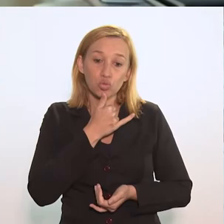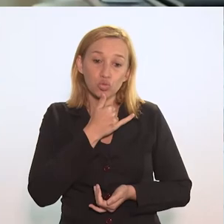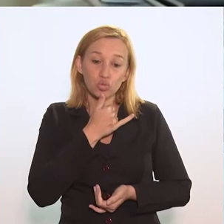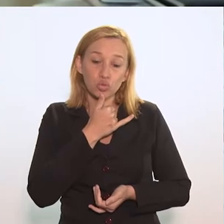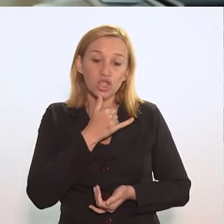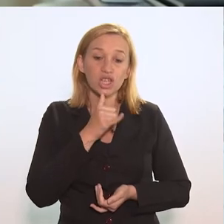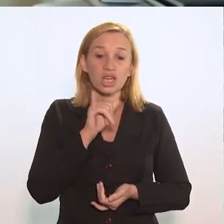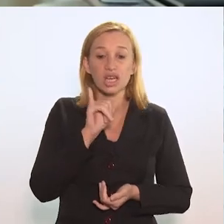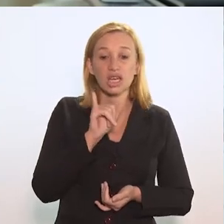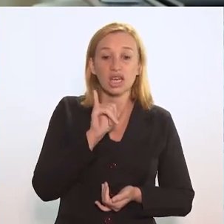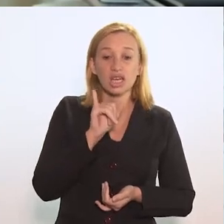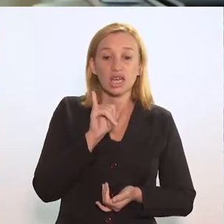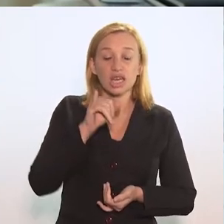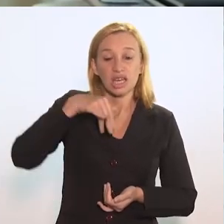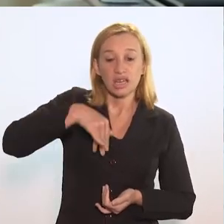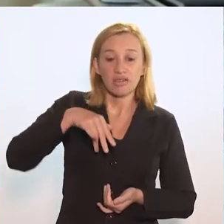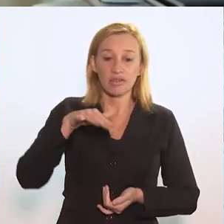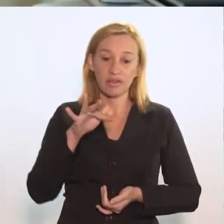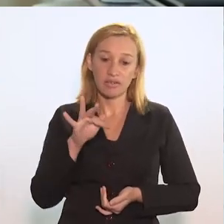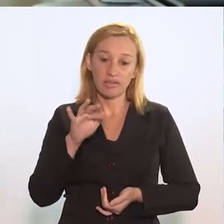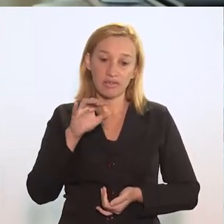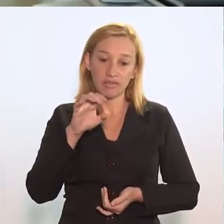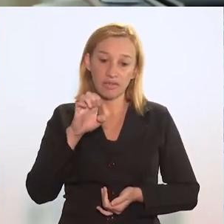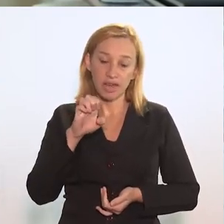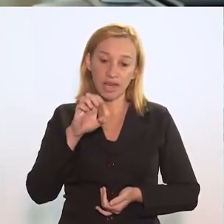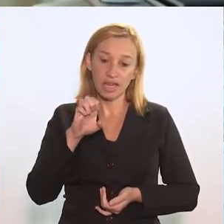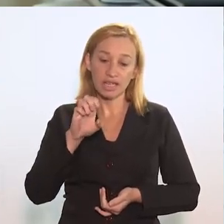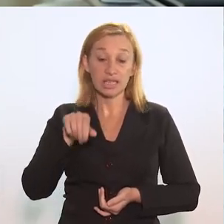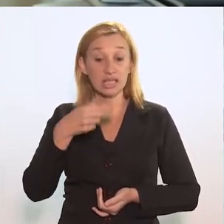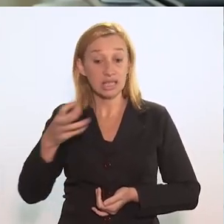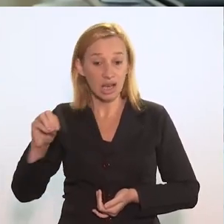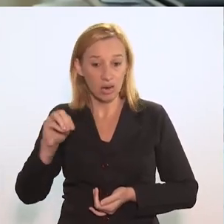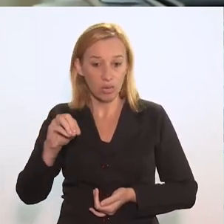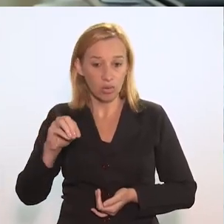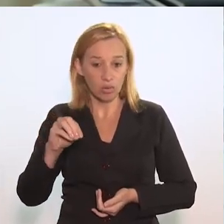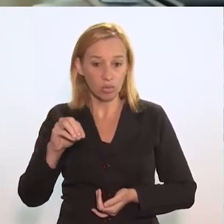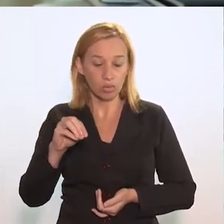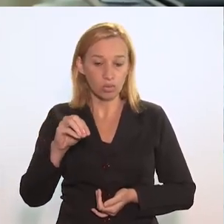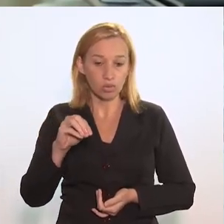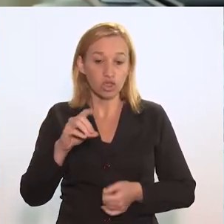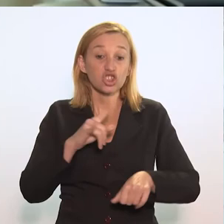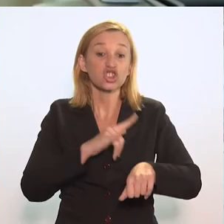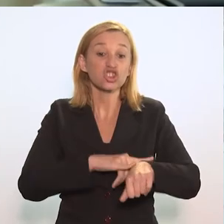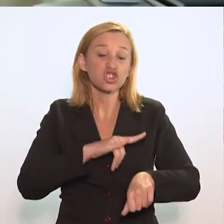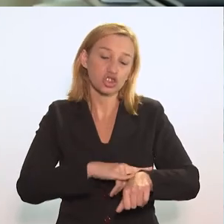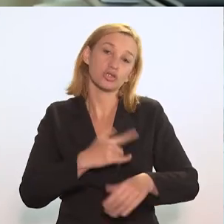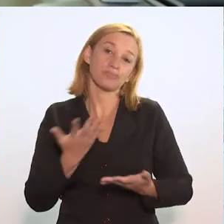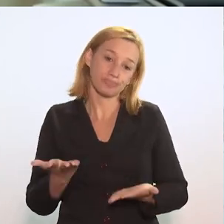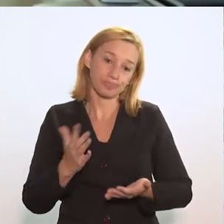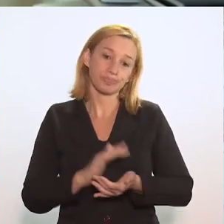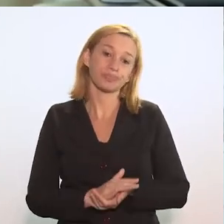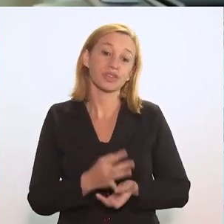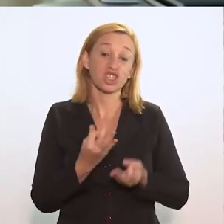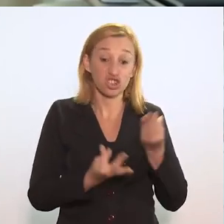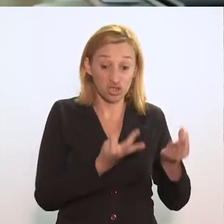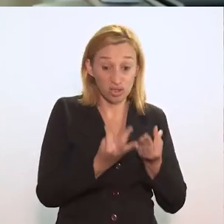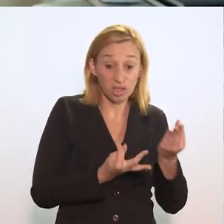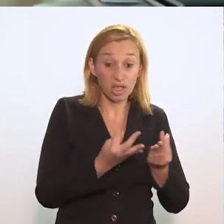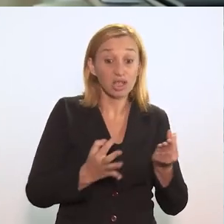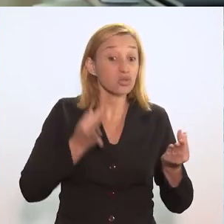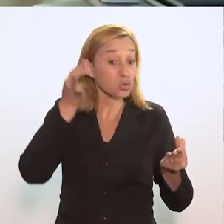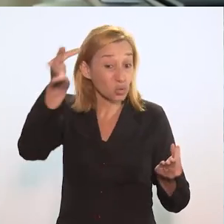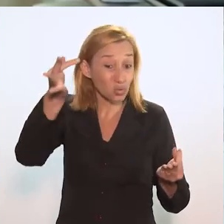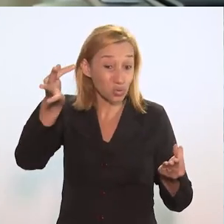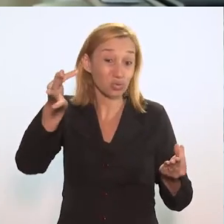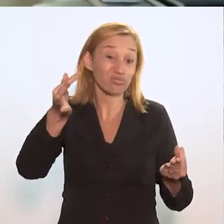urinária, que possa ser, que até hoje ainda é facilmente tratável, no futuro, venha a ser muito